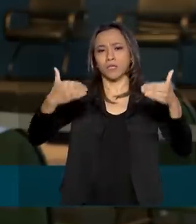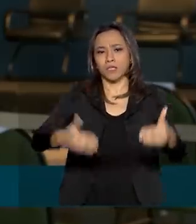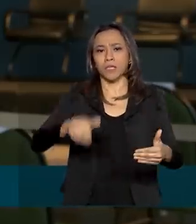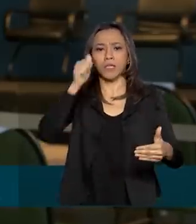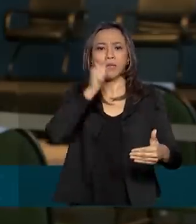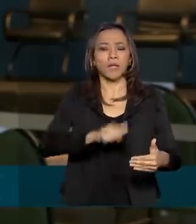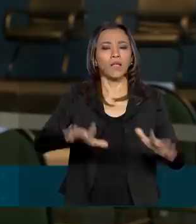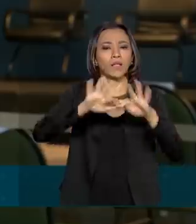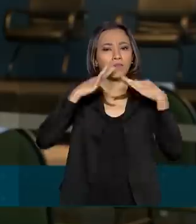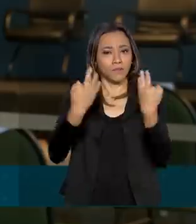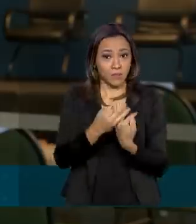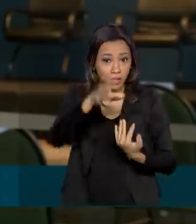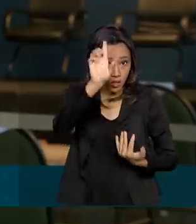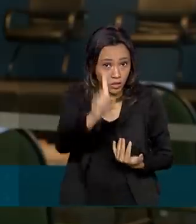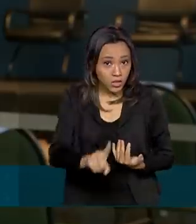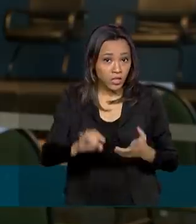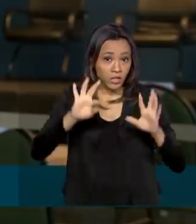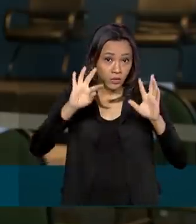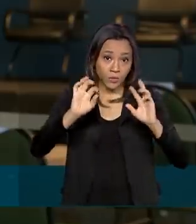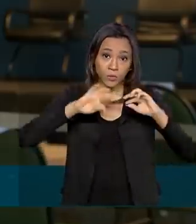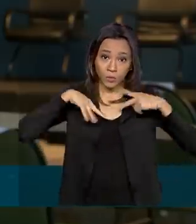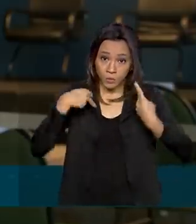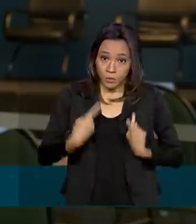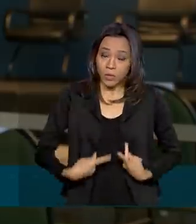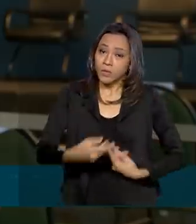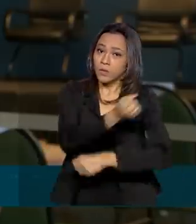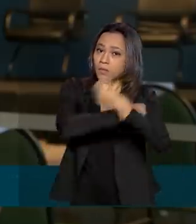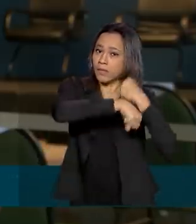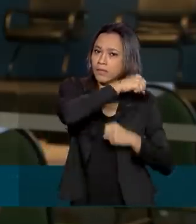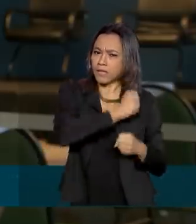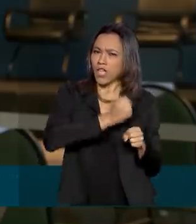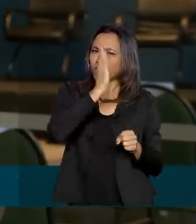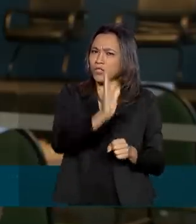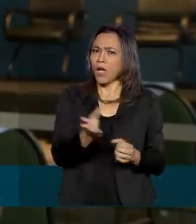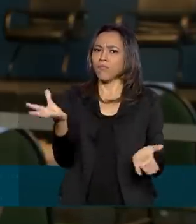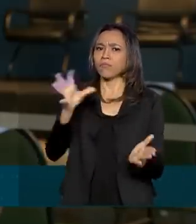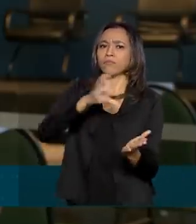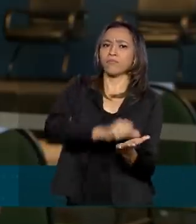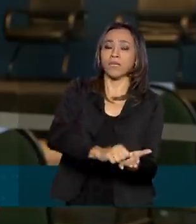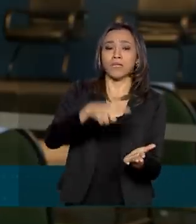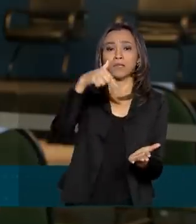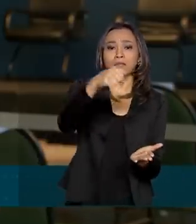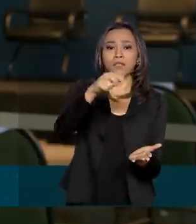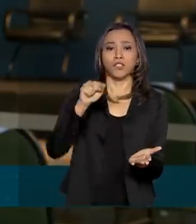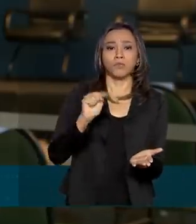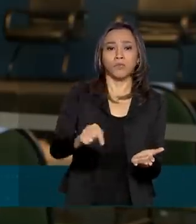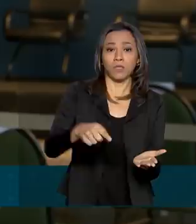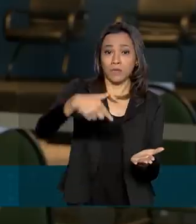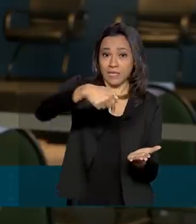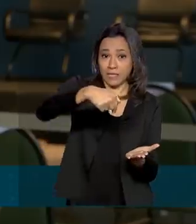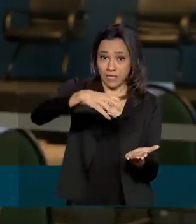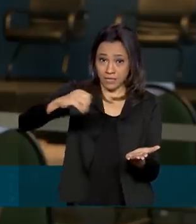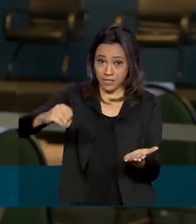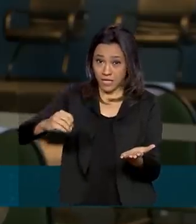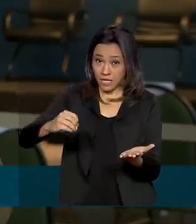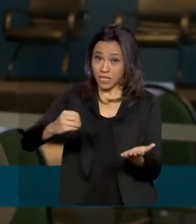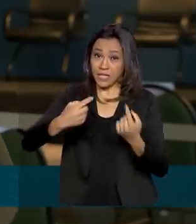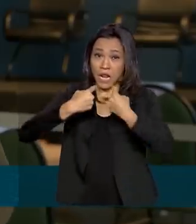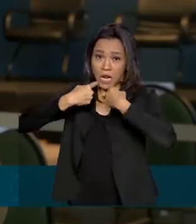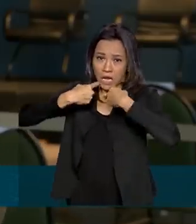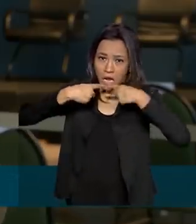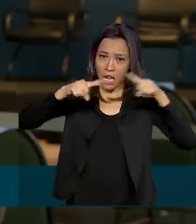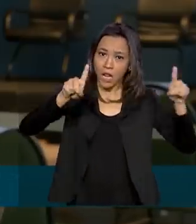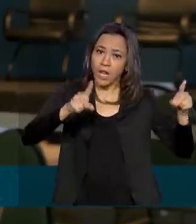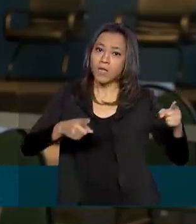Família e dos Direitos Humanos, no ano passado, foram registradas 7.700 denúncias de feminicídios em todo o